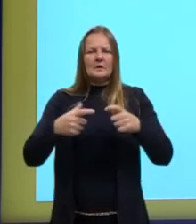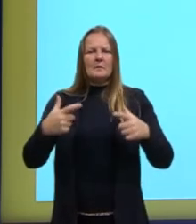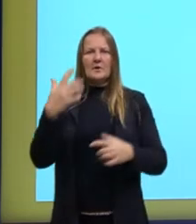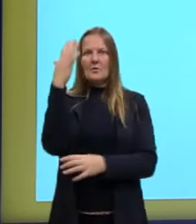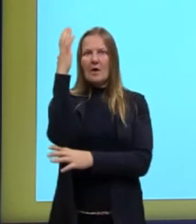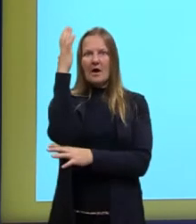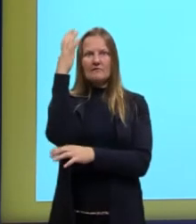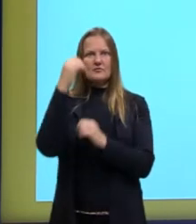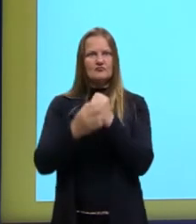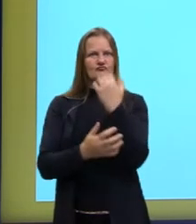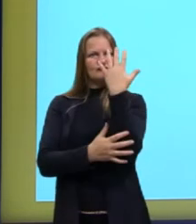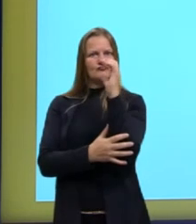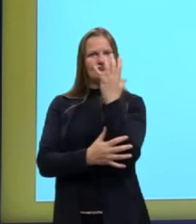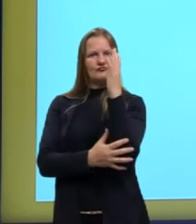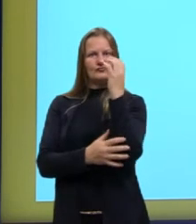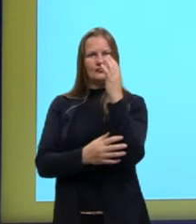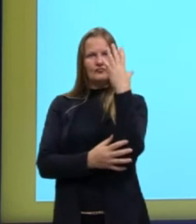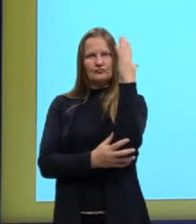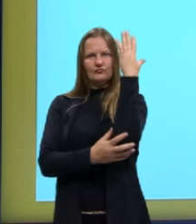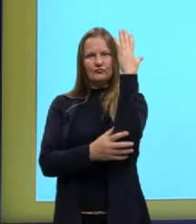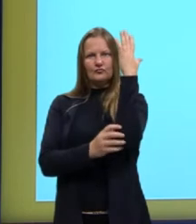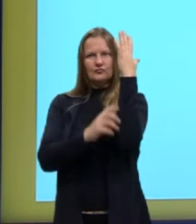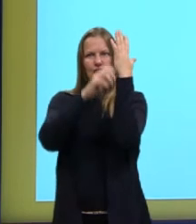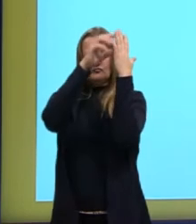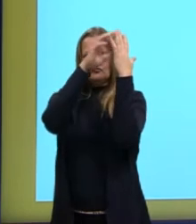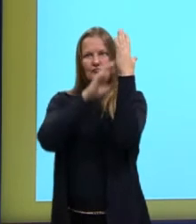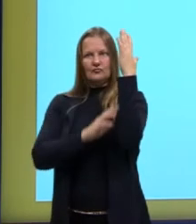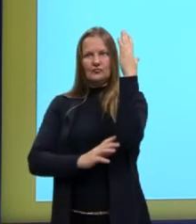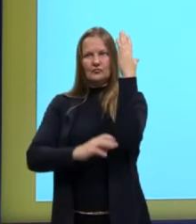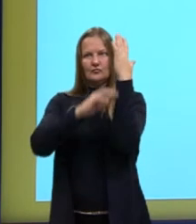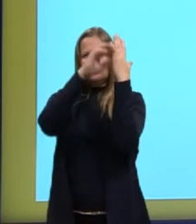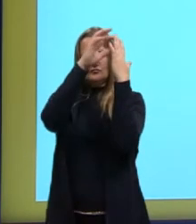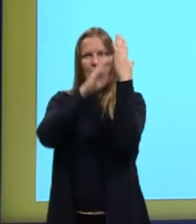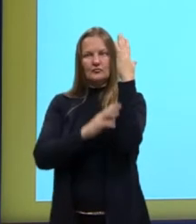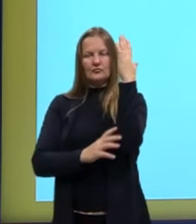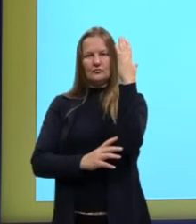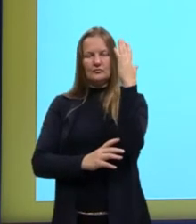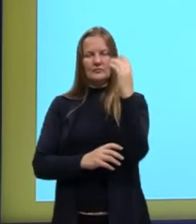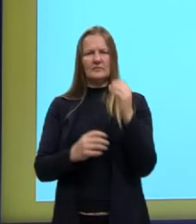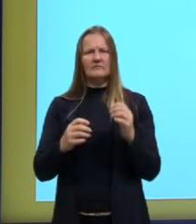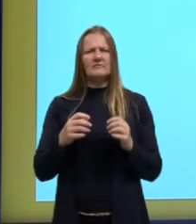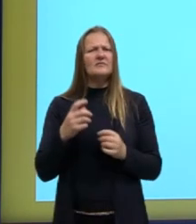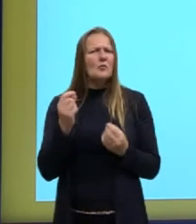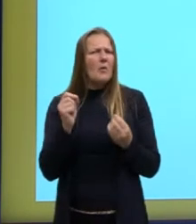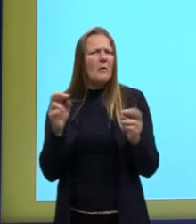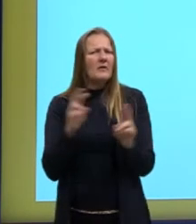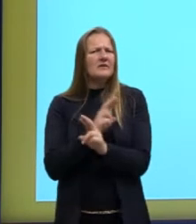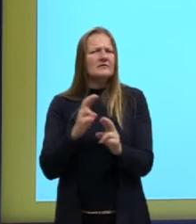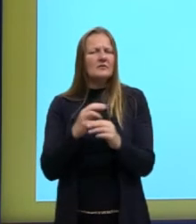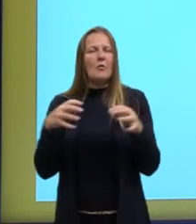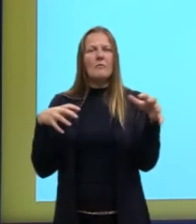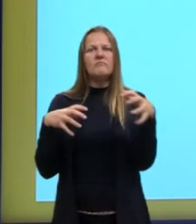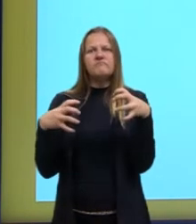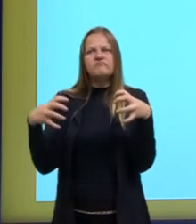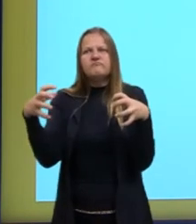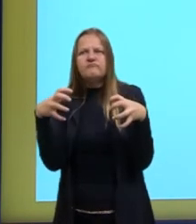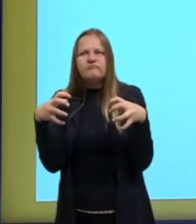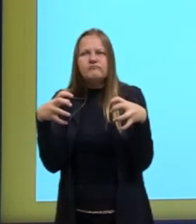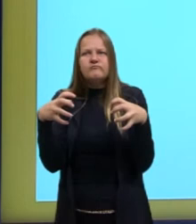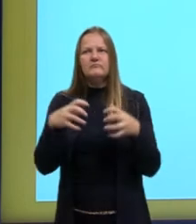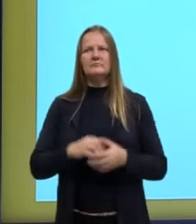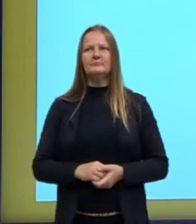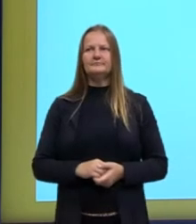plantas, também não está diretamente relacionado aí a essa relação ecológica entre as preguiças gigantes,